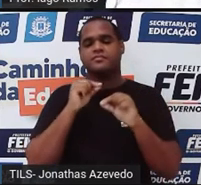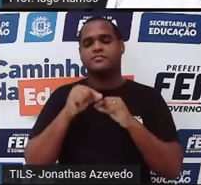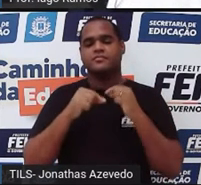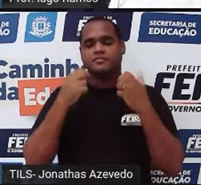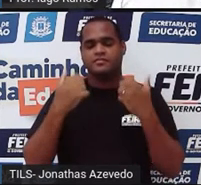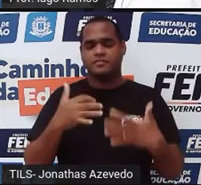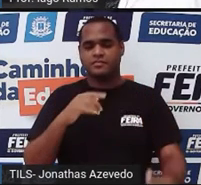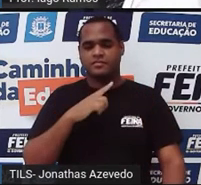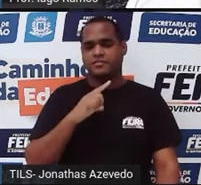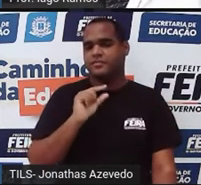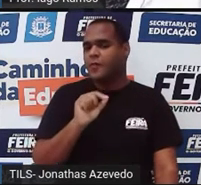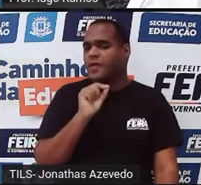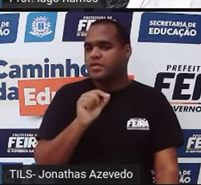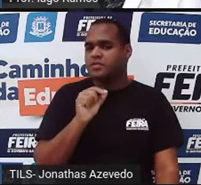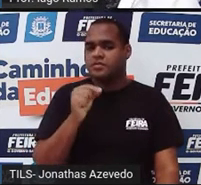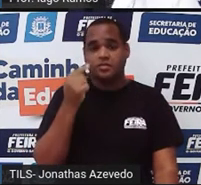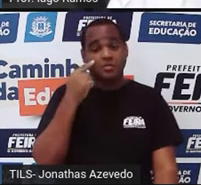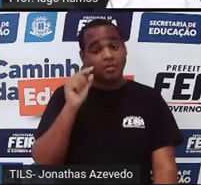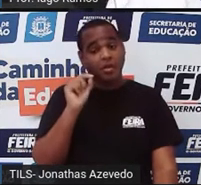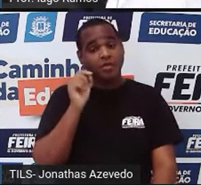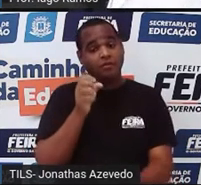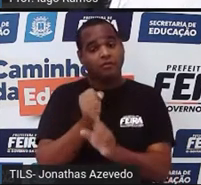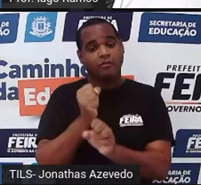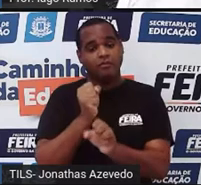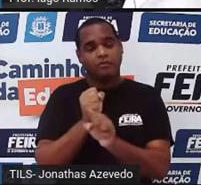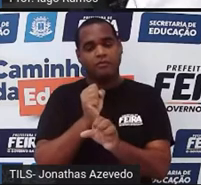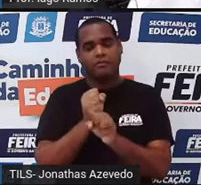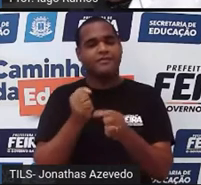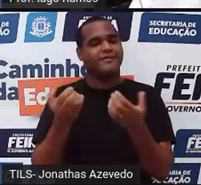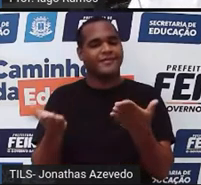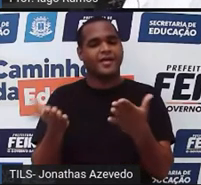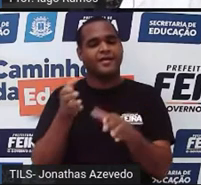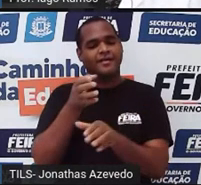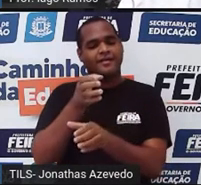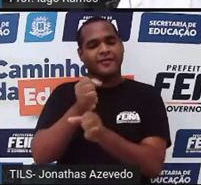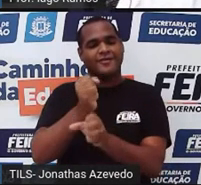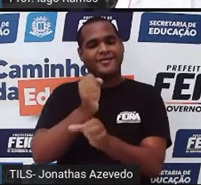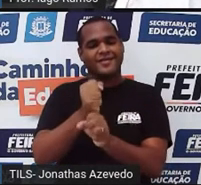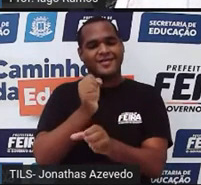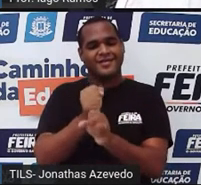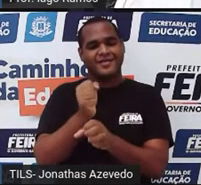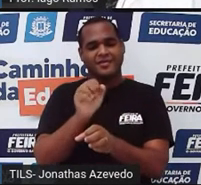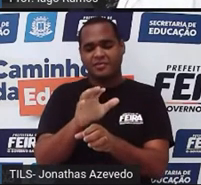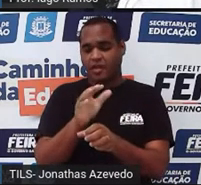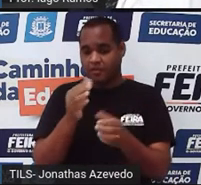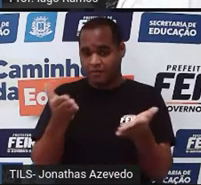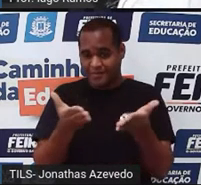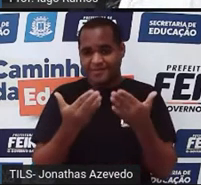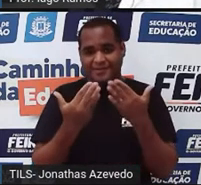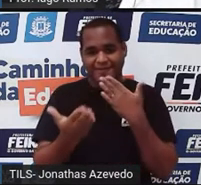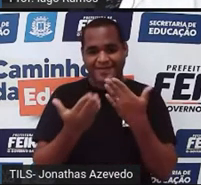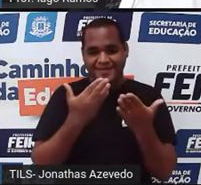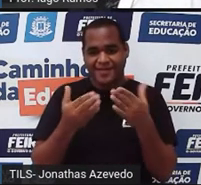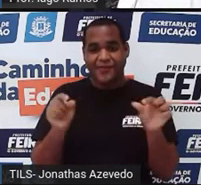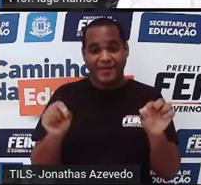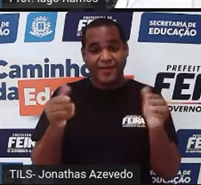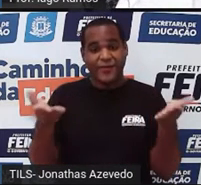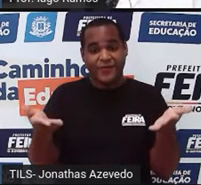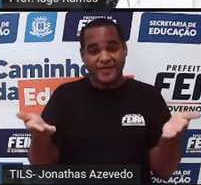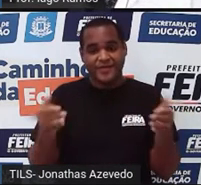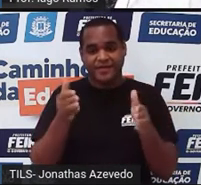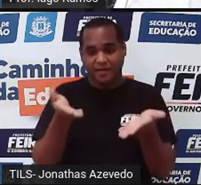É claro que eu estou falando da contagem, é isso aí. Contar e o papo na nossa aula hoje,